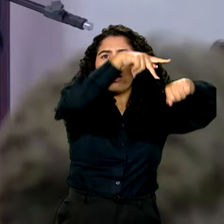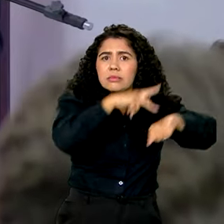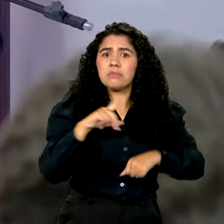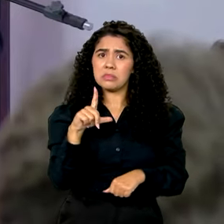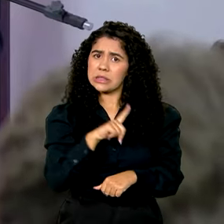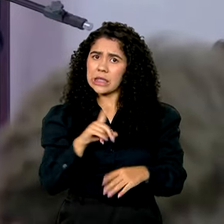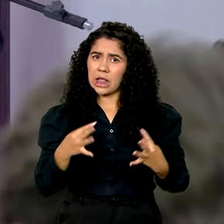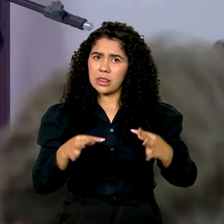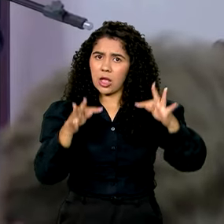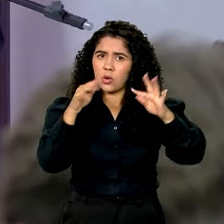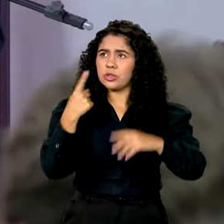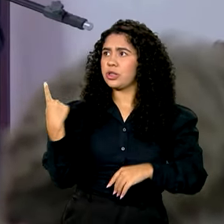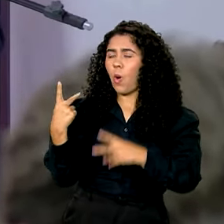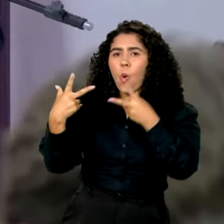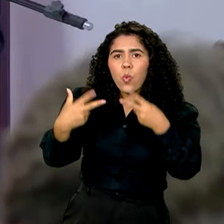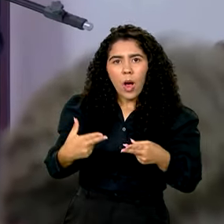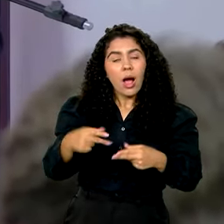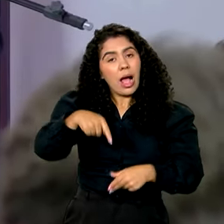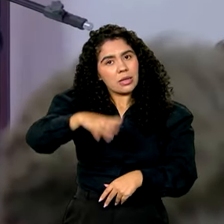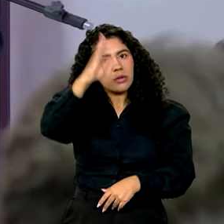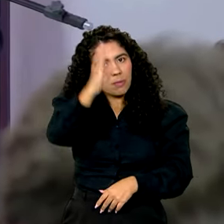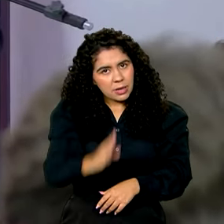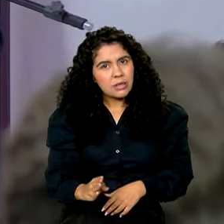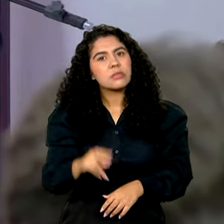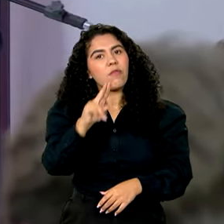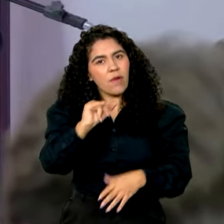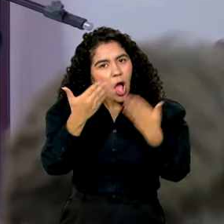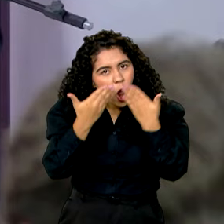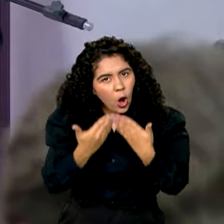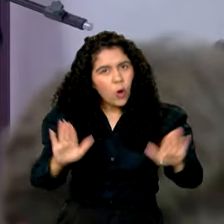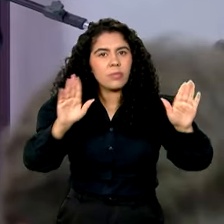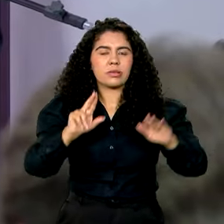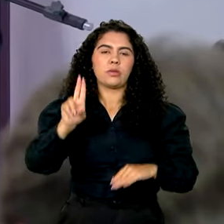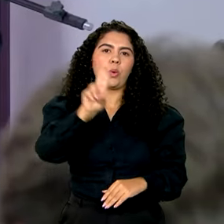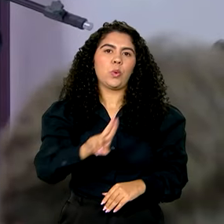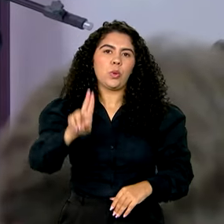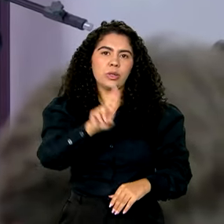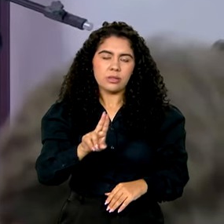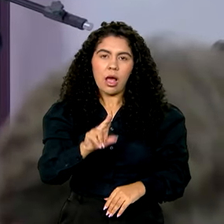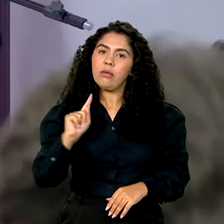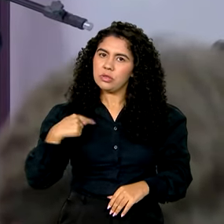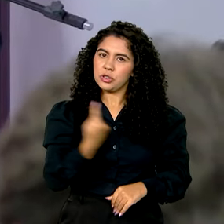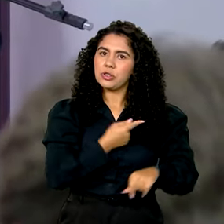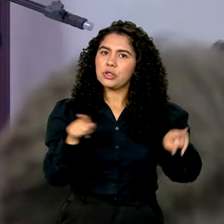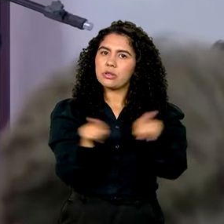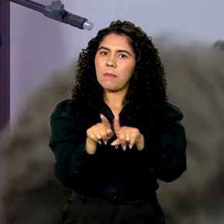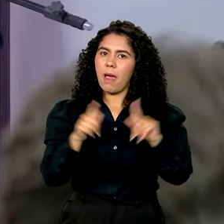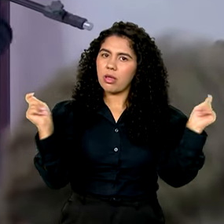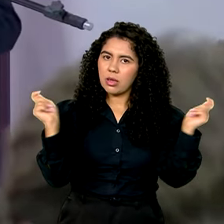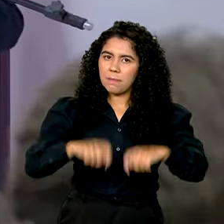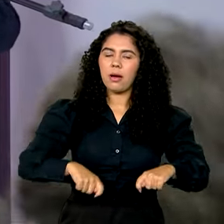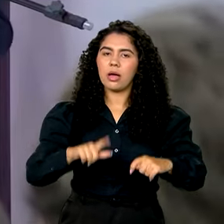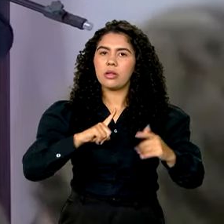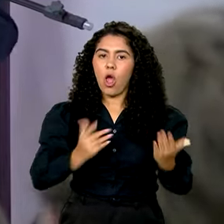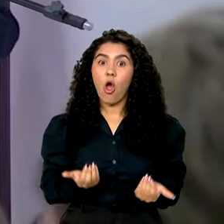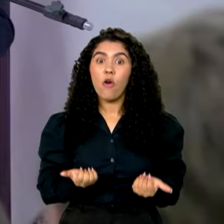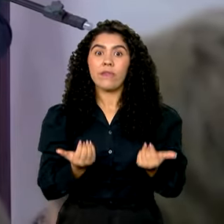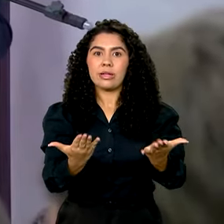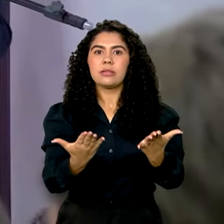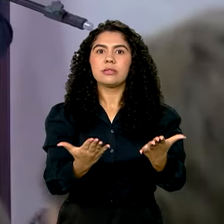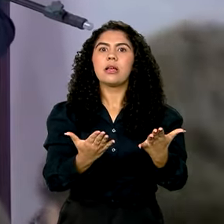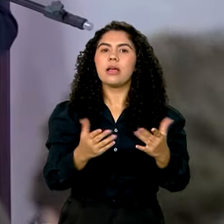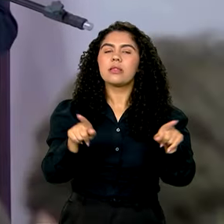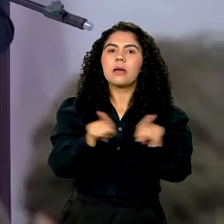passar a ter uma outra postura, inclusive nós seremos capazes de oferecer essa tecnologia para outros